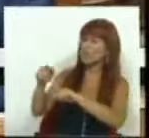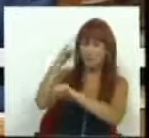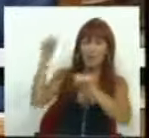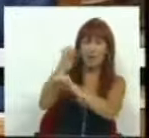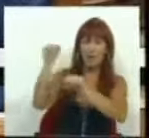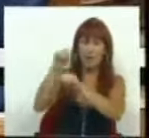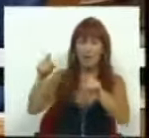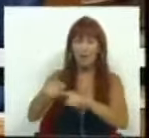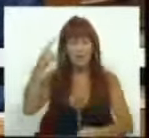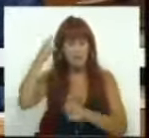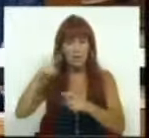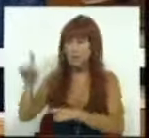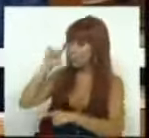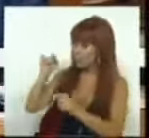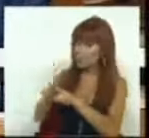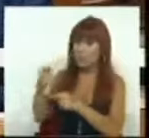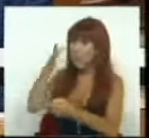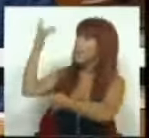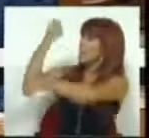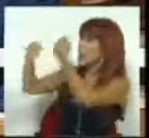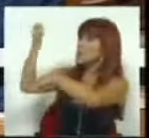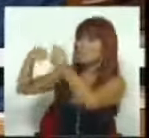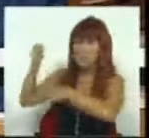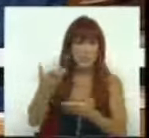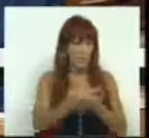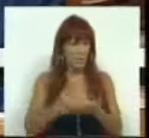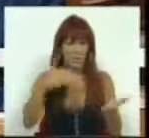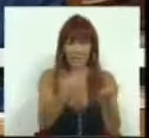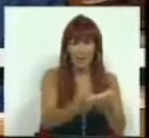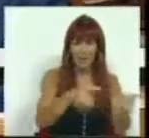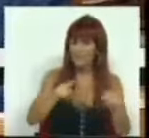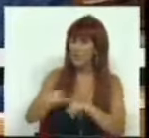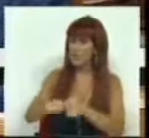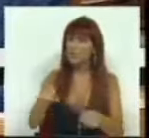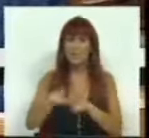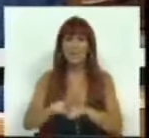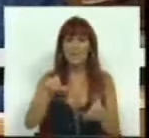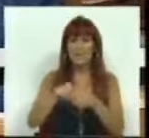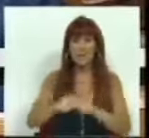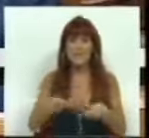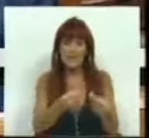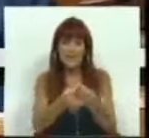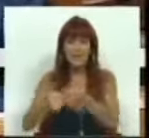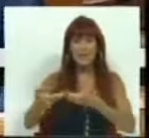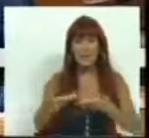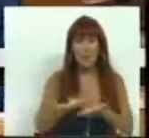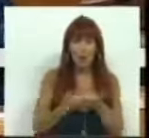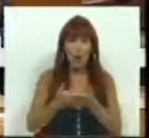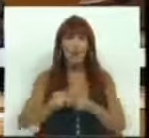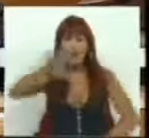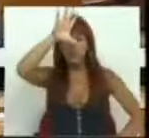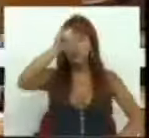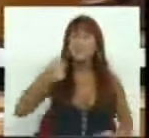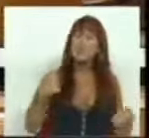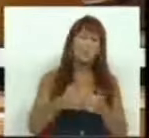chocante, tendo em conta a importância das exportações para a nossa economia e para a sustentabilidade do nosso tecido económico. O